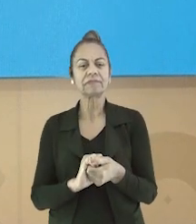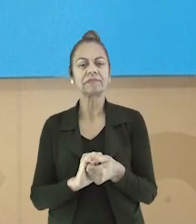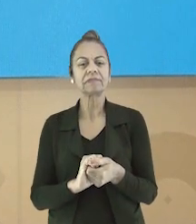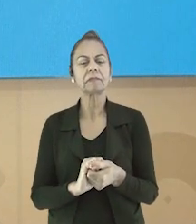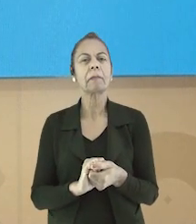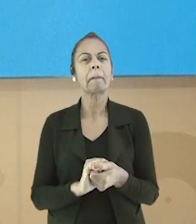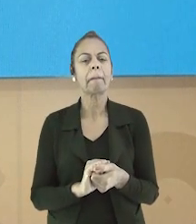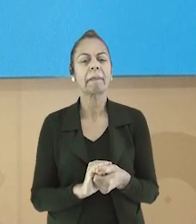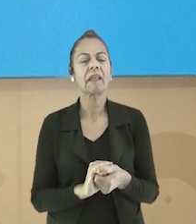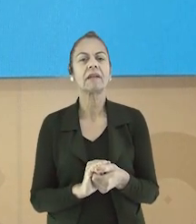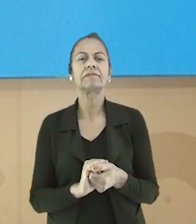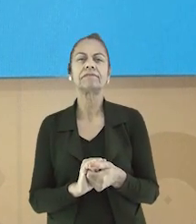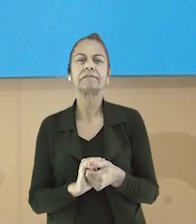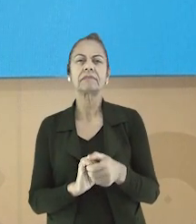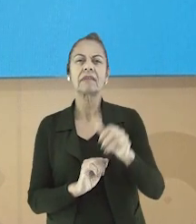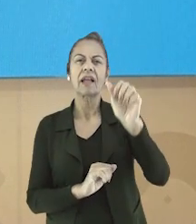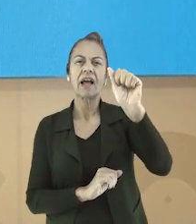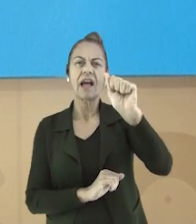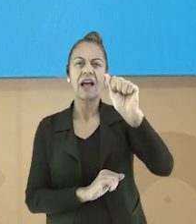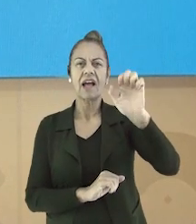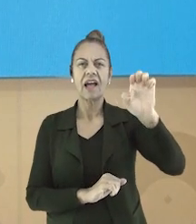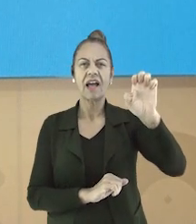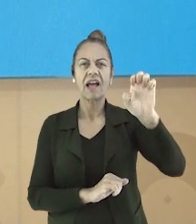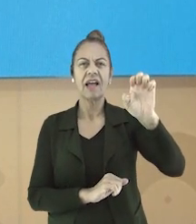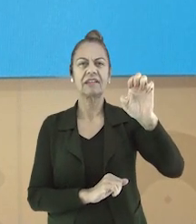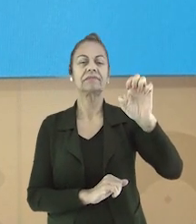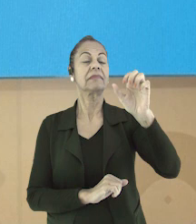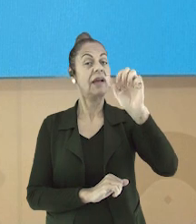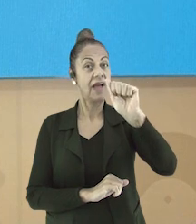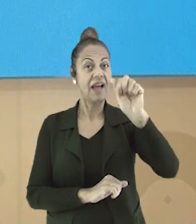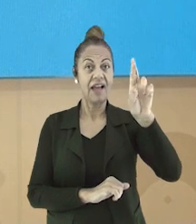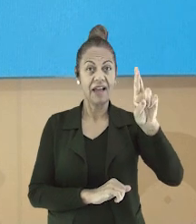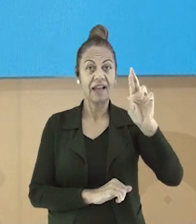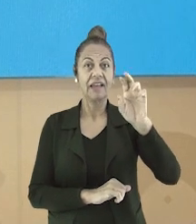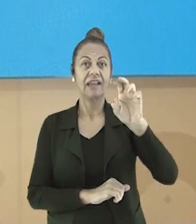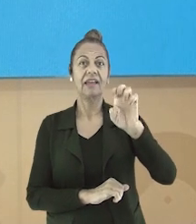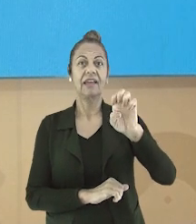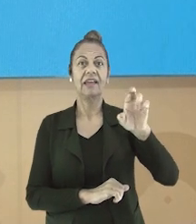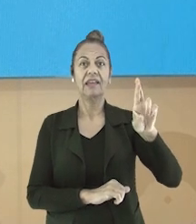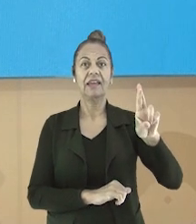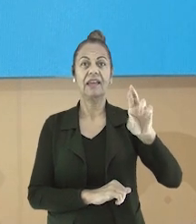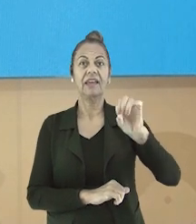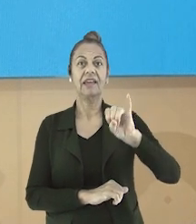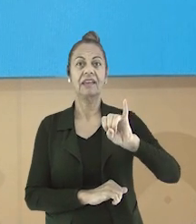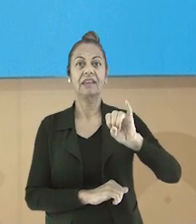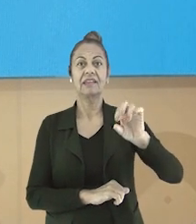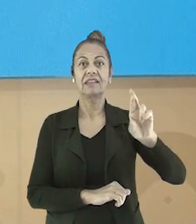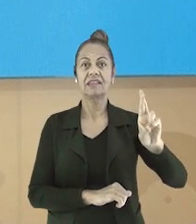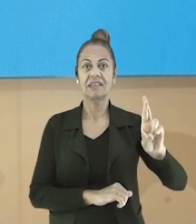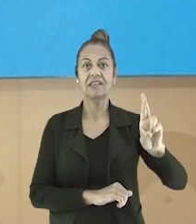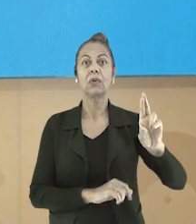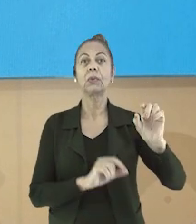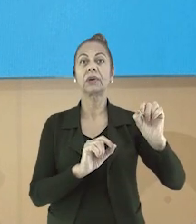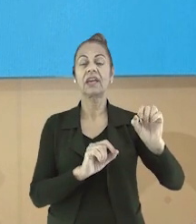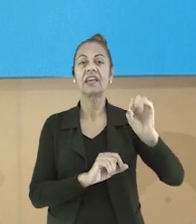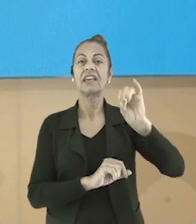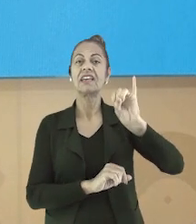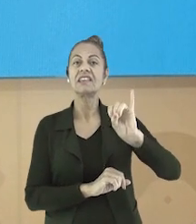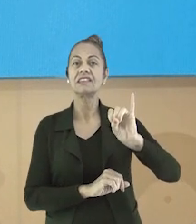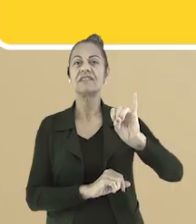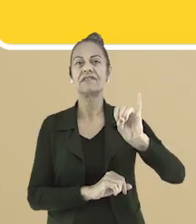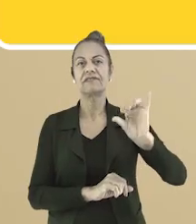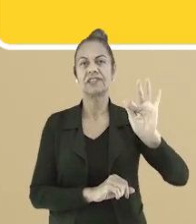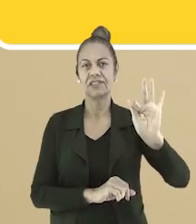E pôr. Os verbos no infinitivo terminam em ar, é, ir, ó. Lembrem-se disso.